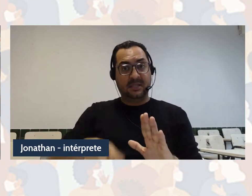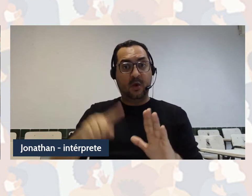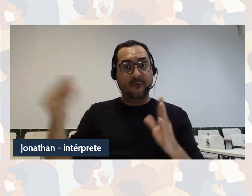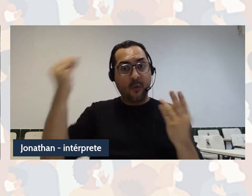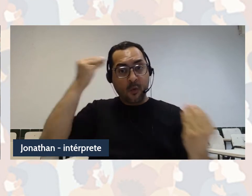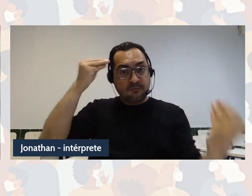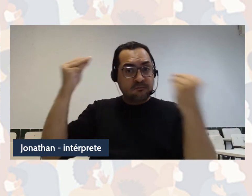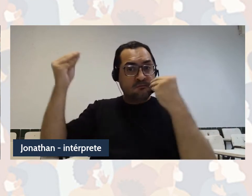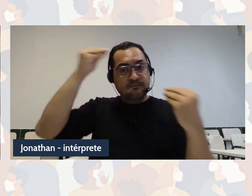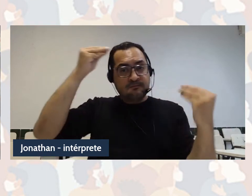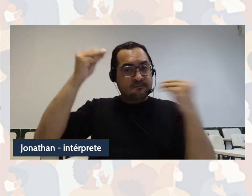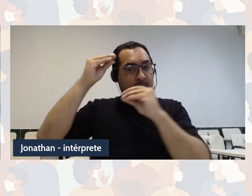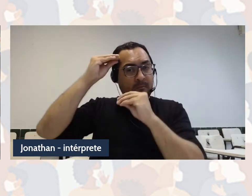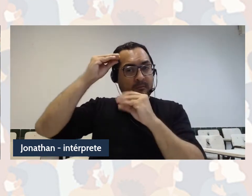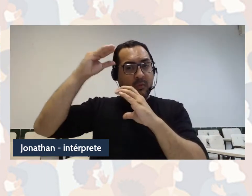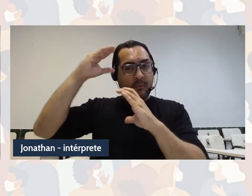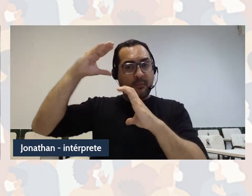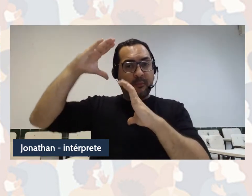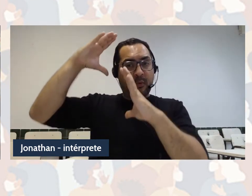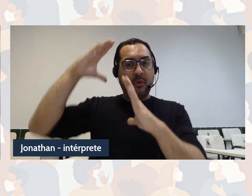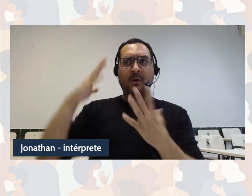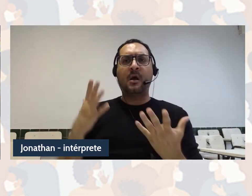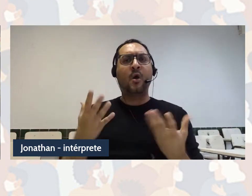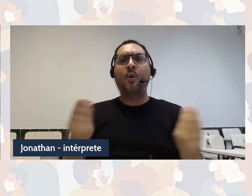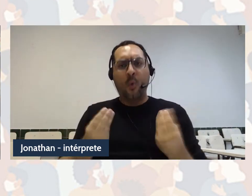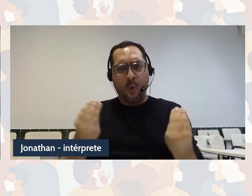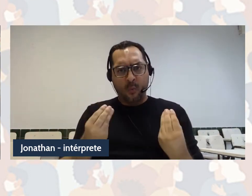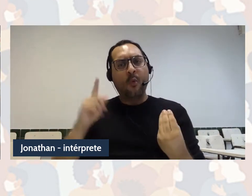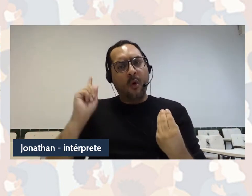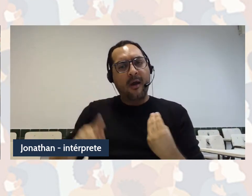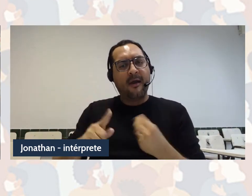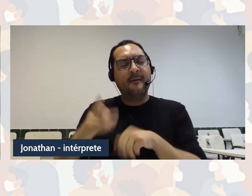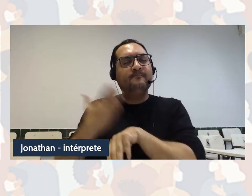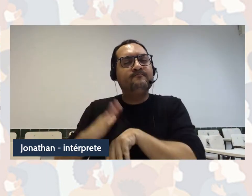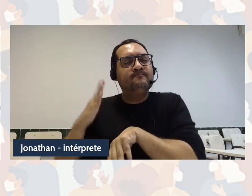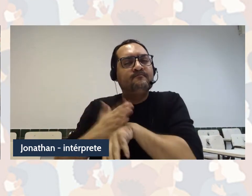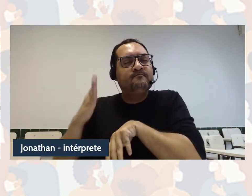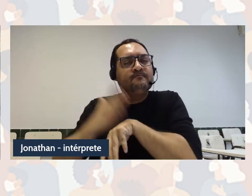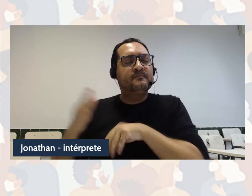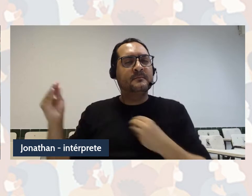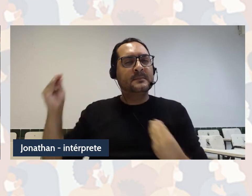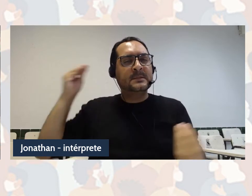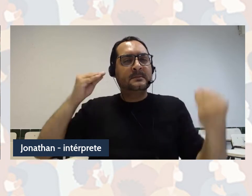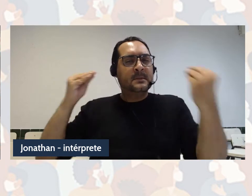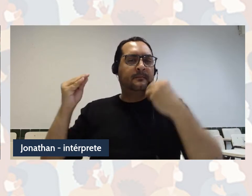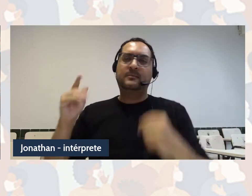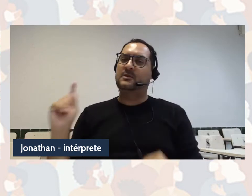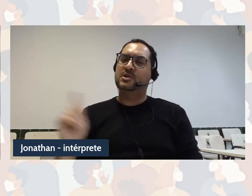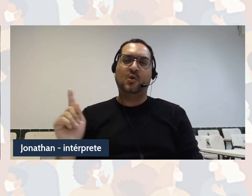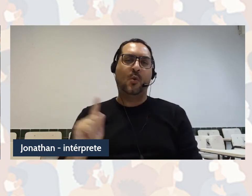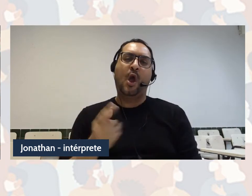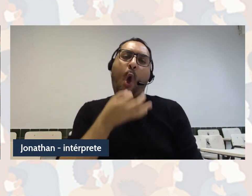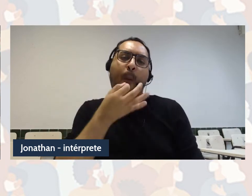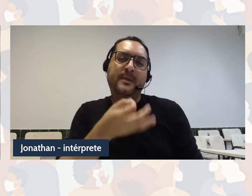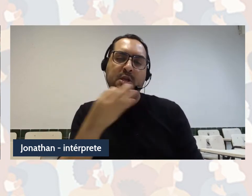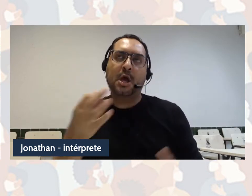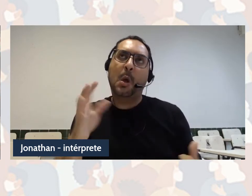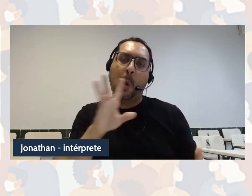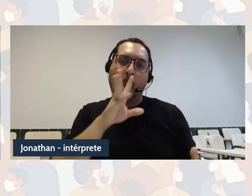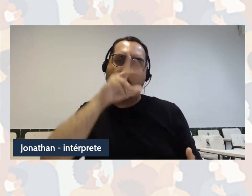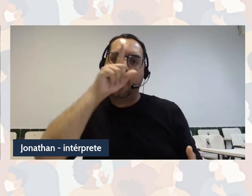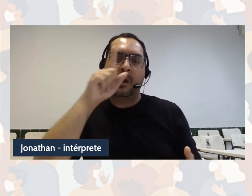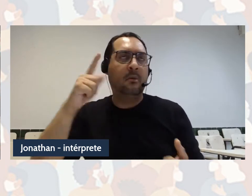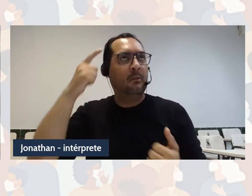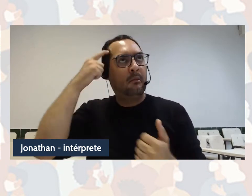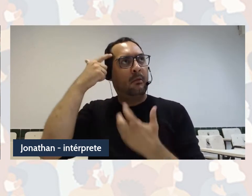a gente problematizar aqui, e metodológica, e que se opõe a essa opinião infundada, sem reflexão, ou ainda, de uma